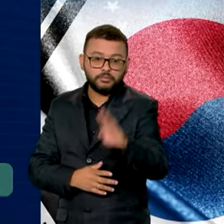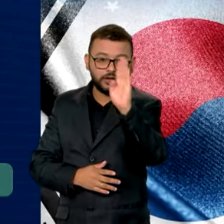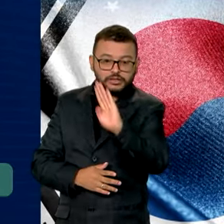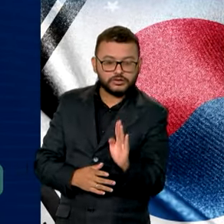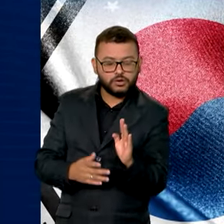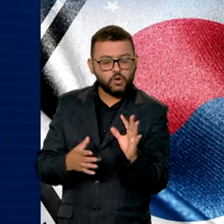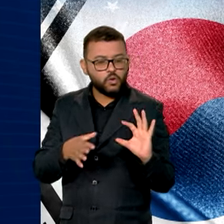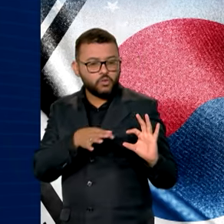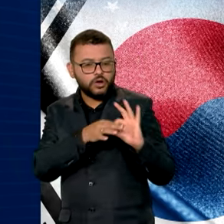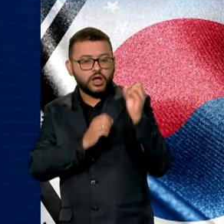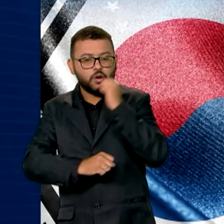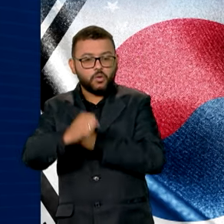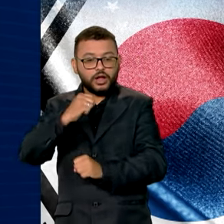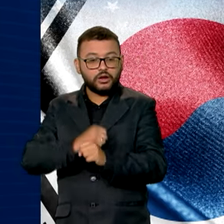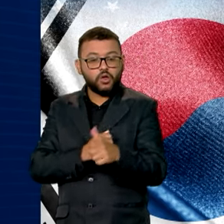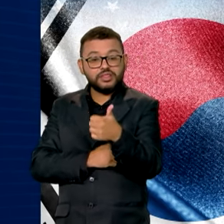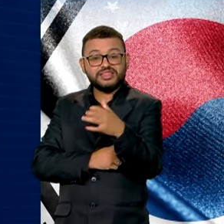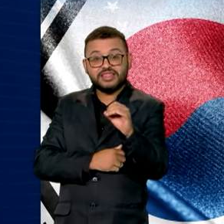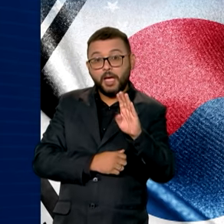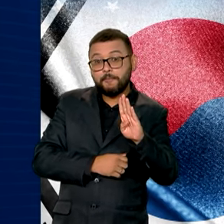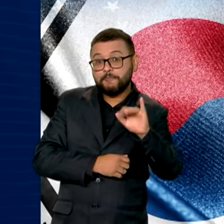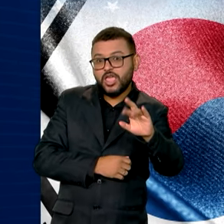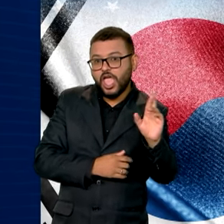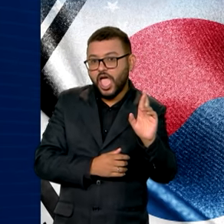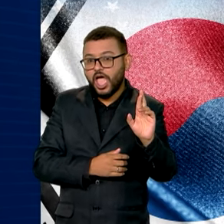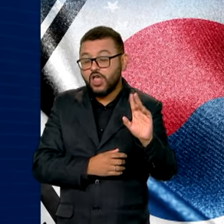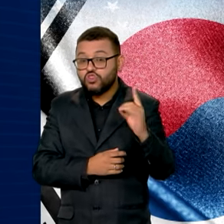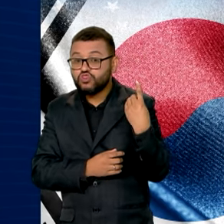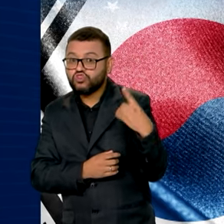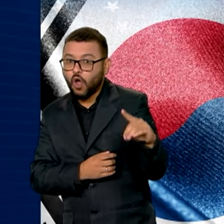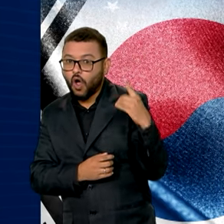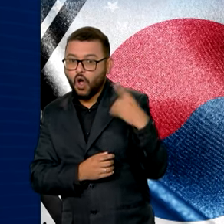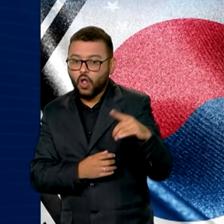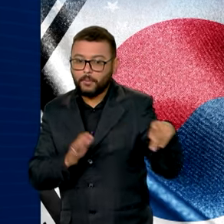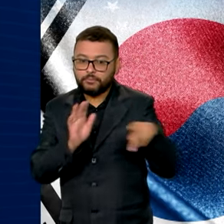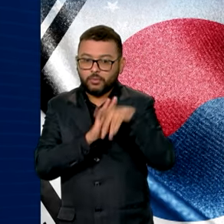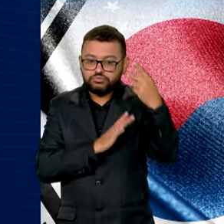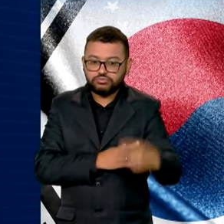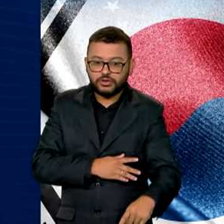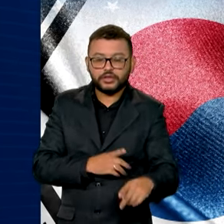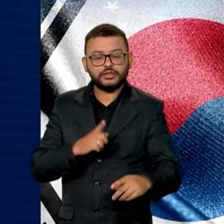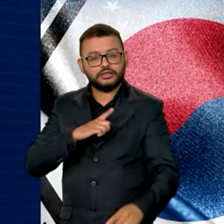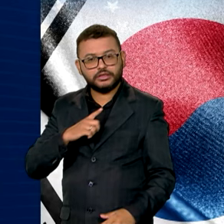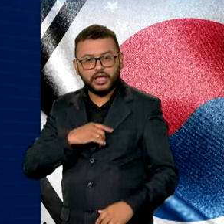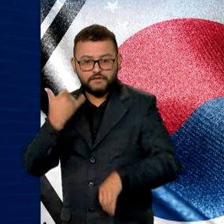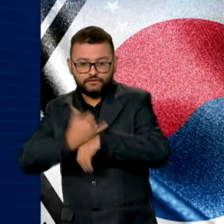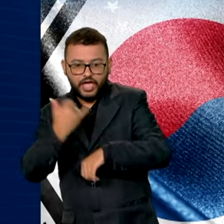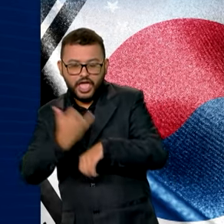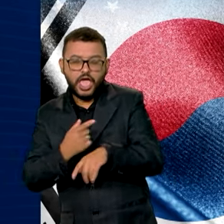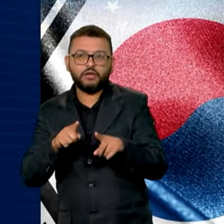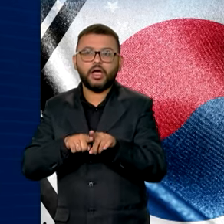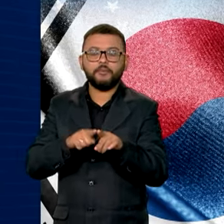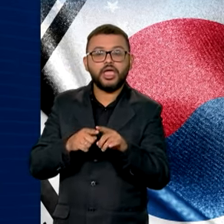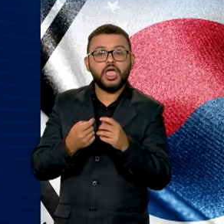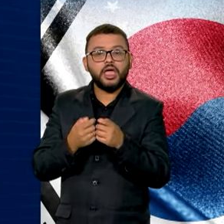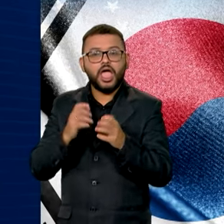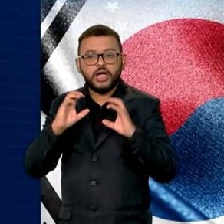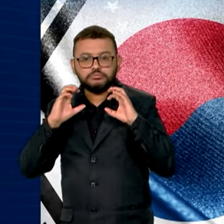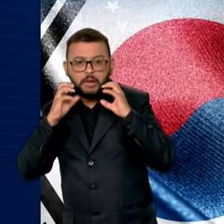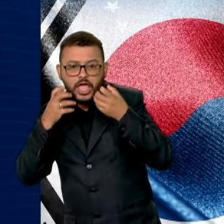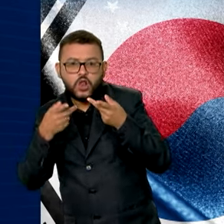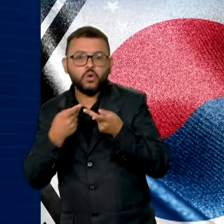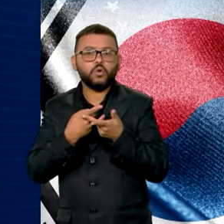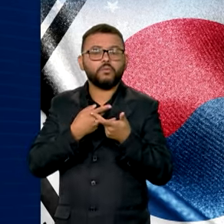entre os dois países foi de 10 bilhões de dólares. Petróleo bruto, minério de ferro e milho são os principais